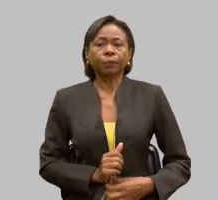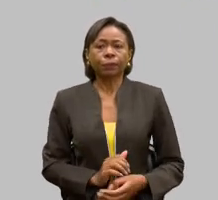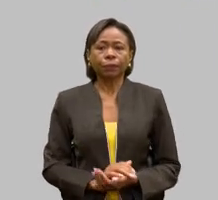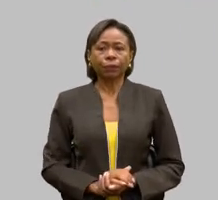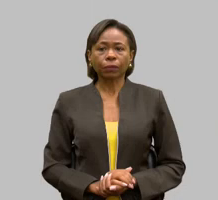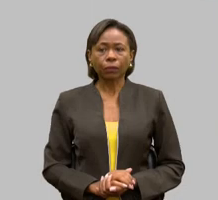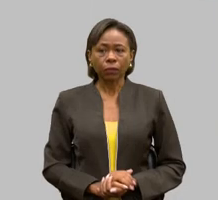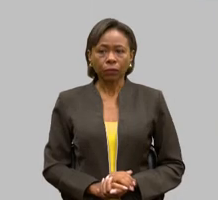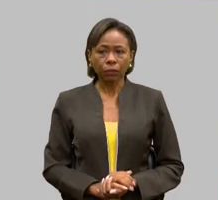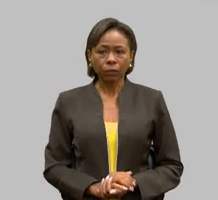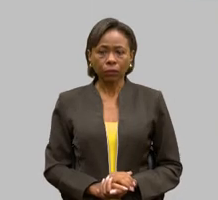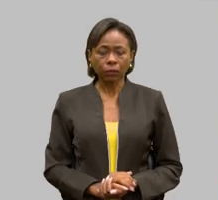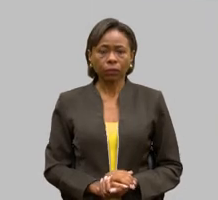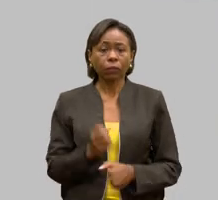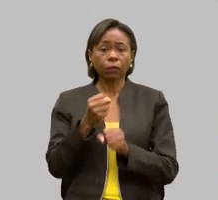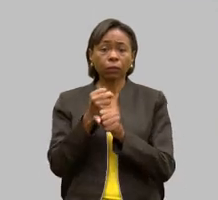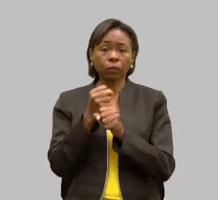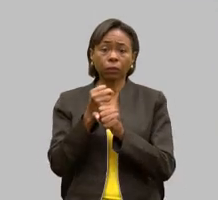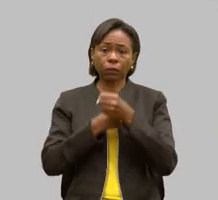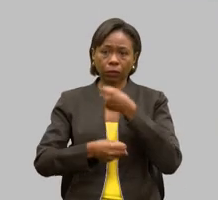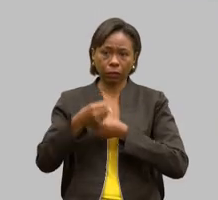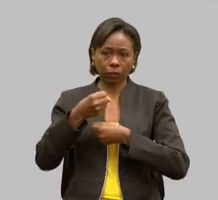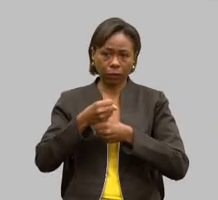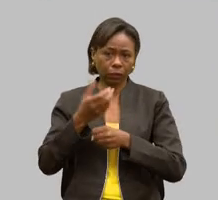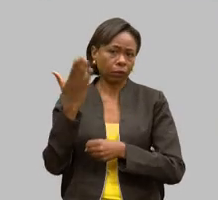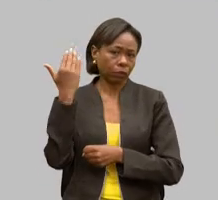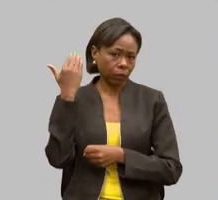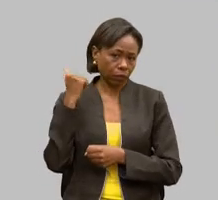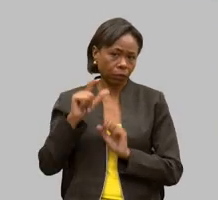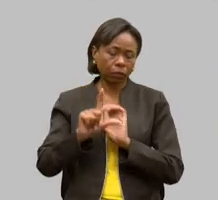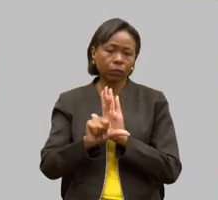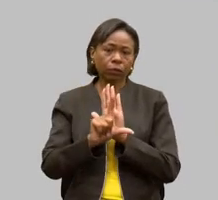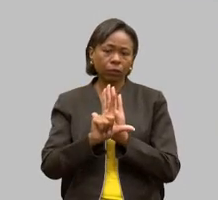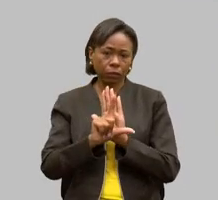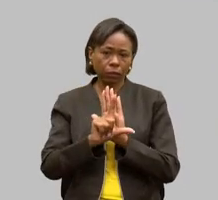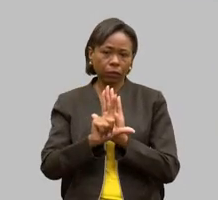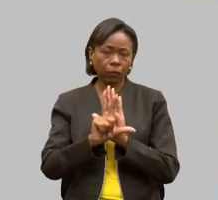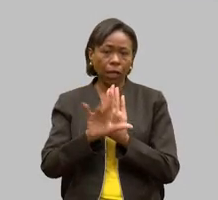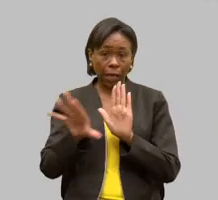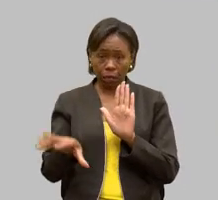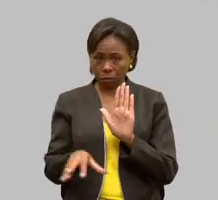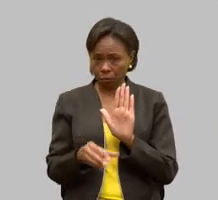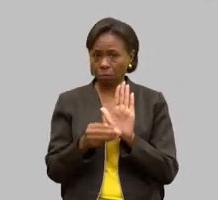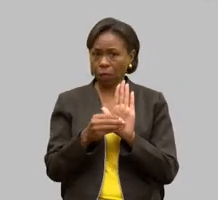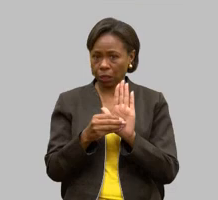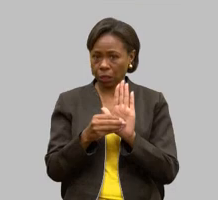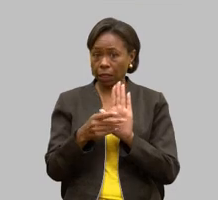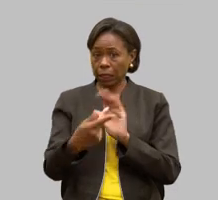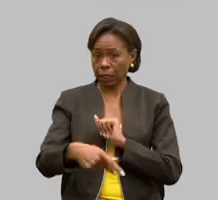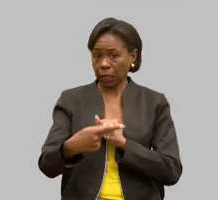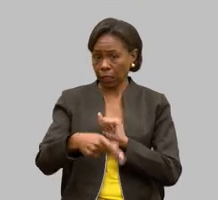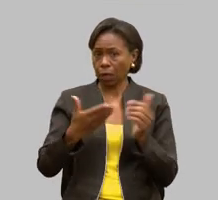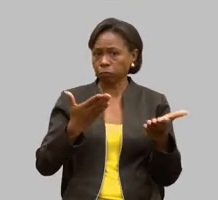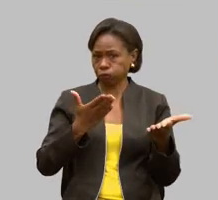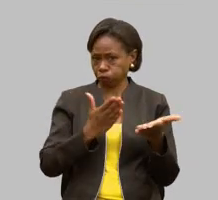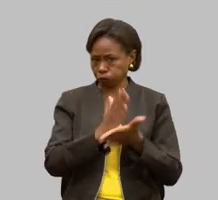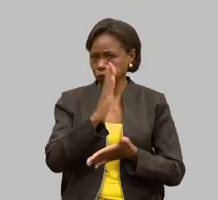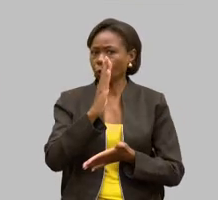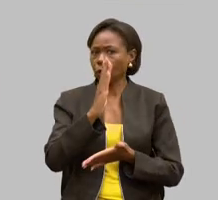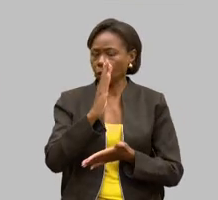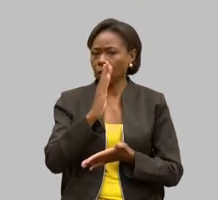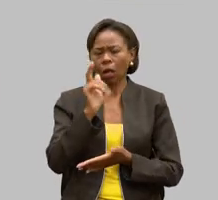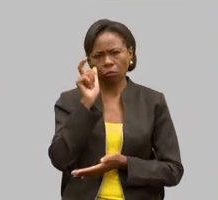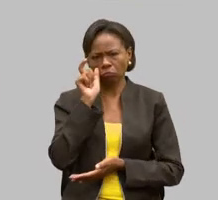nós, no ano passado, uma lei que nós, uma emenda de lei que a Assembleia aprovou, que eu achei muito interessante,